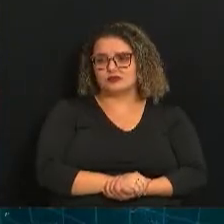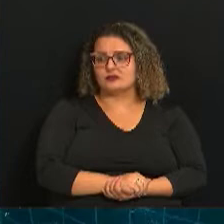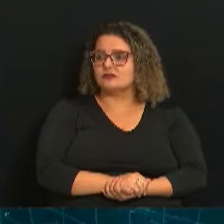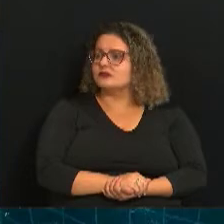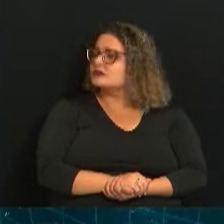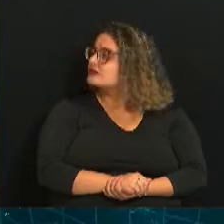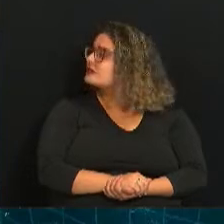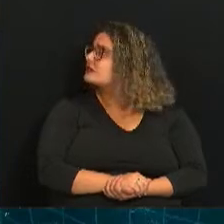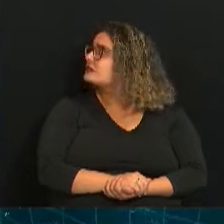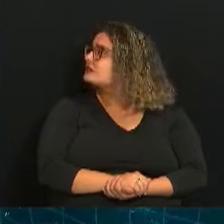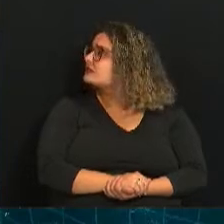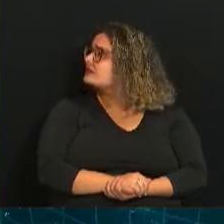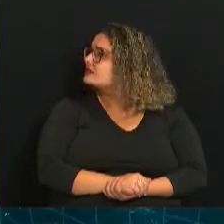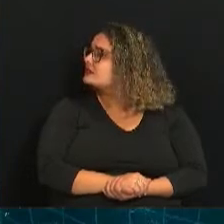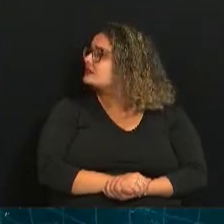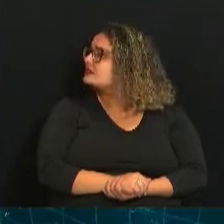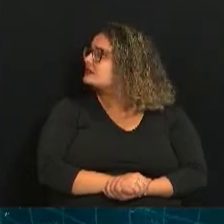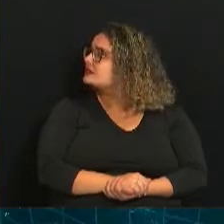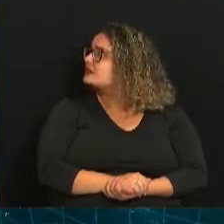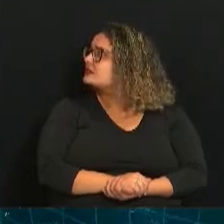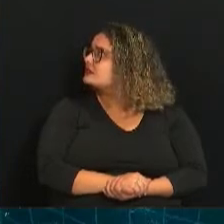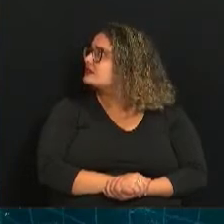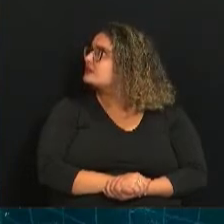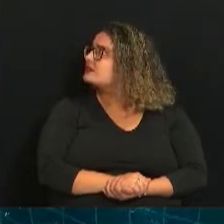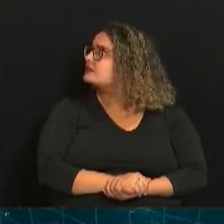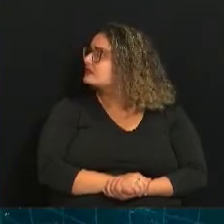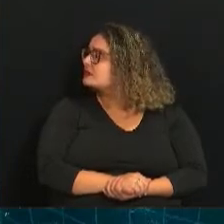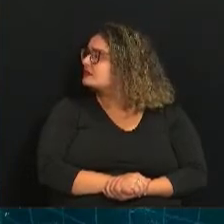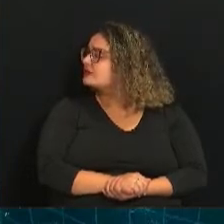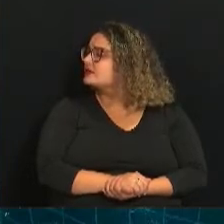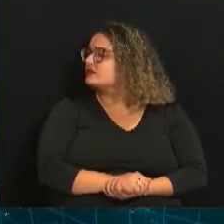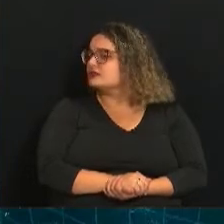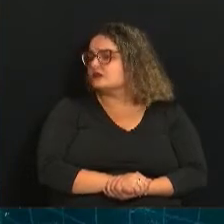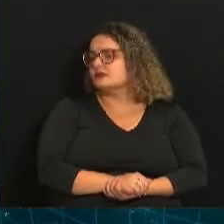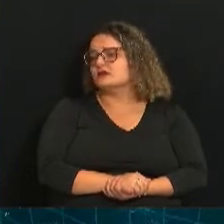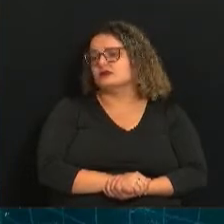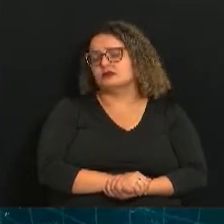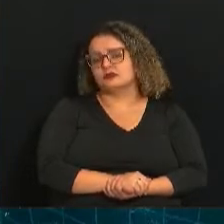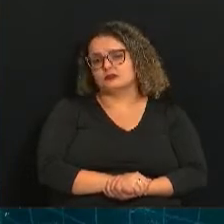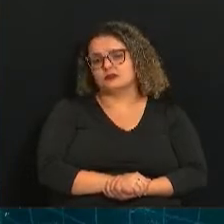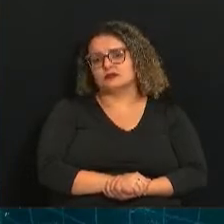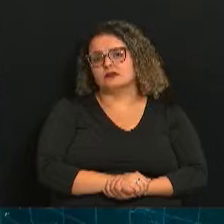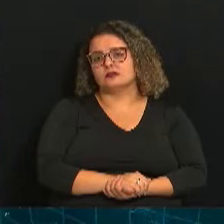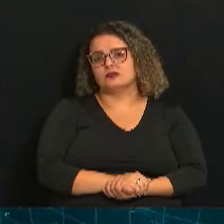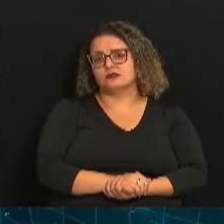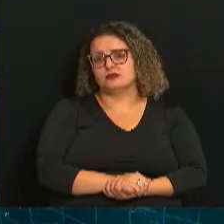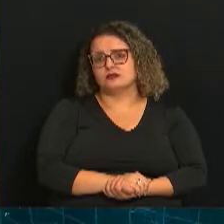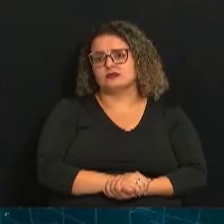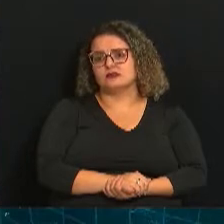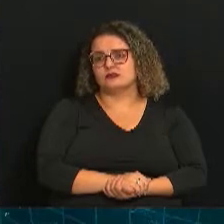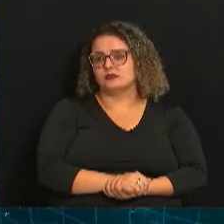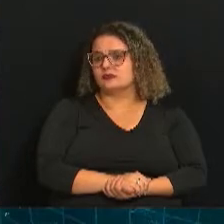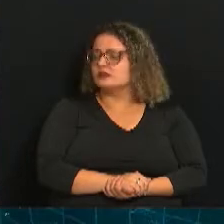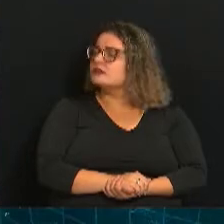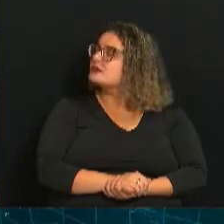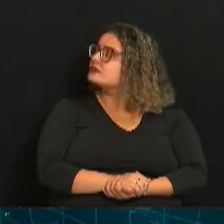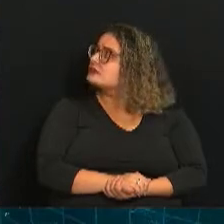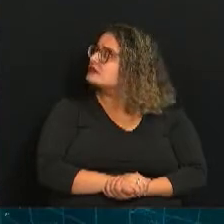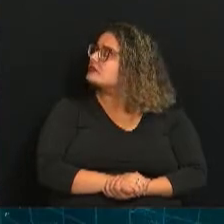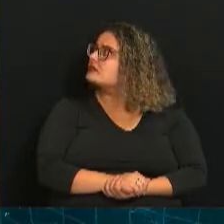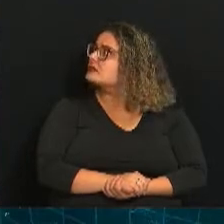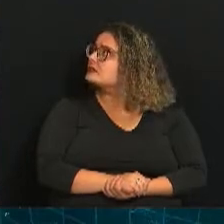.068. Americana, 947. Santa Bárbara do Oeste, 873. Indaiatuba,